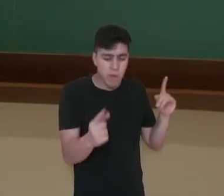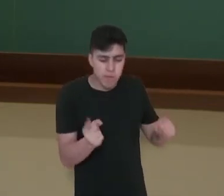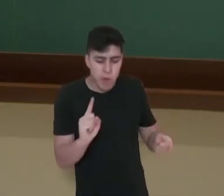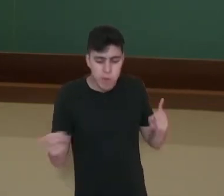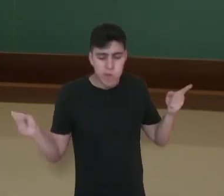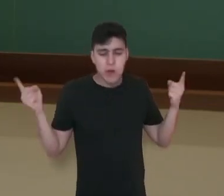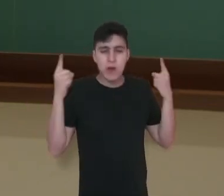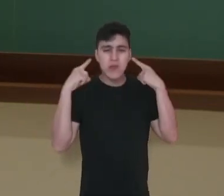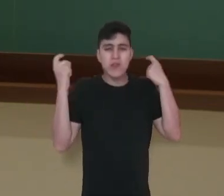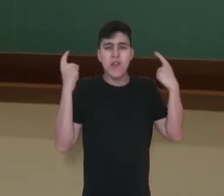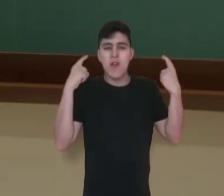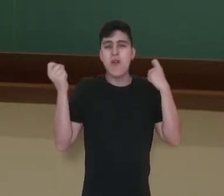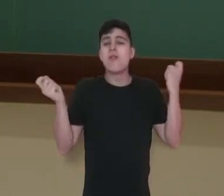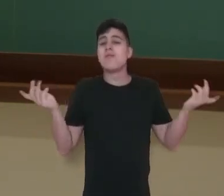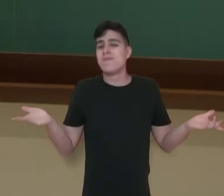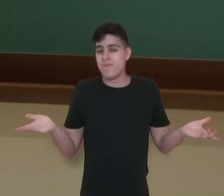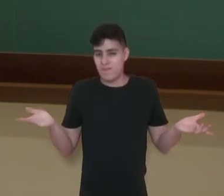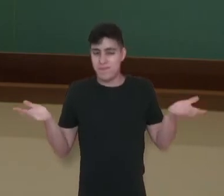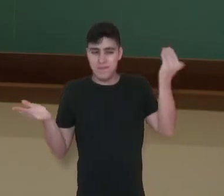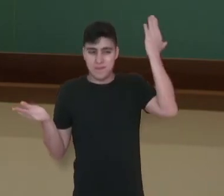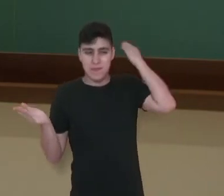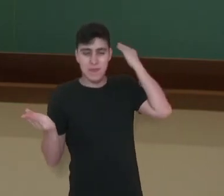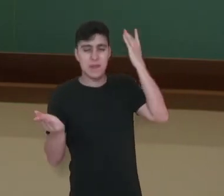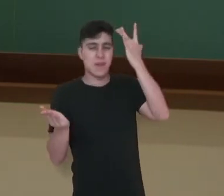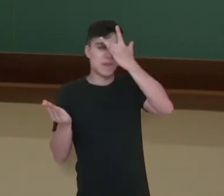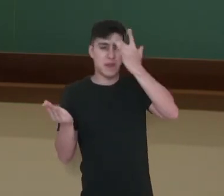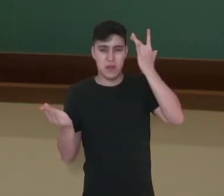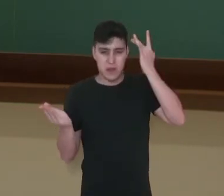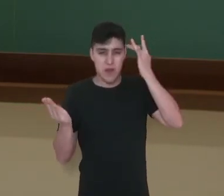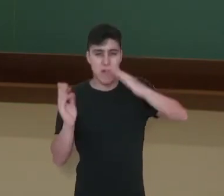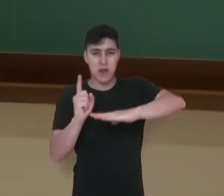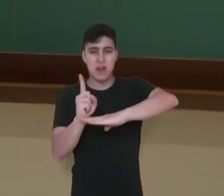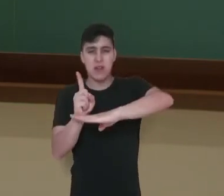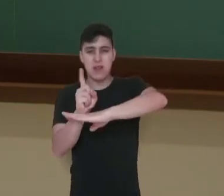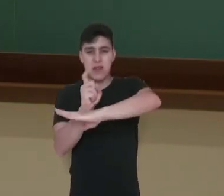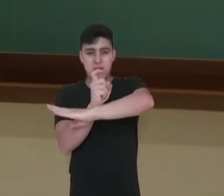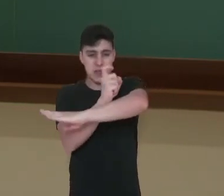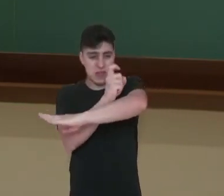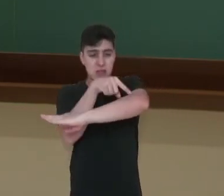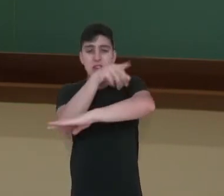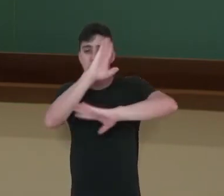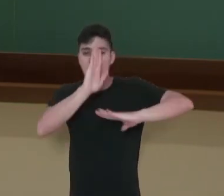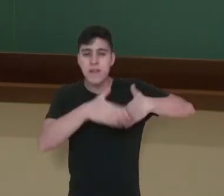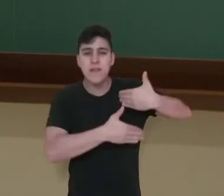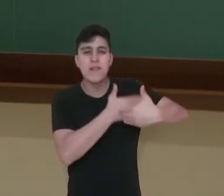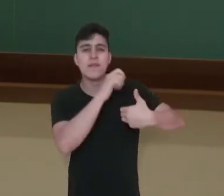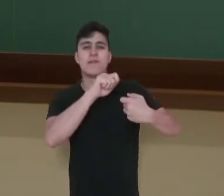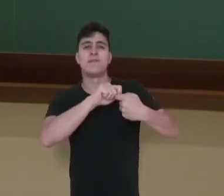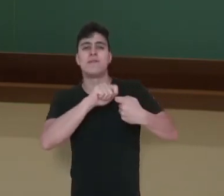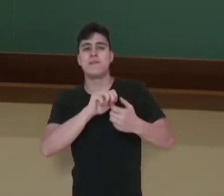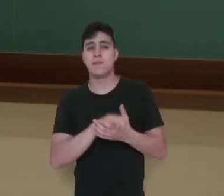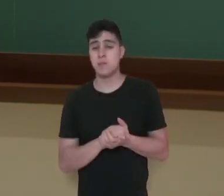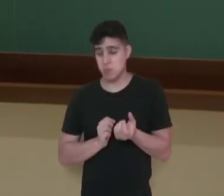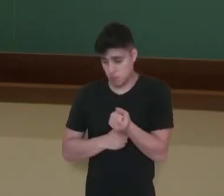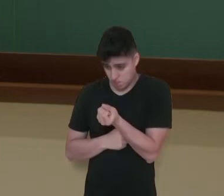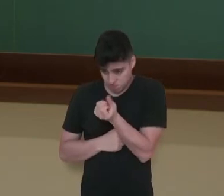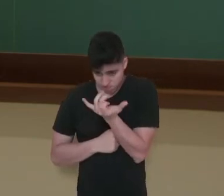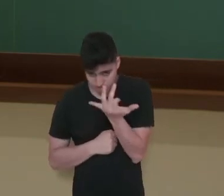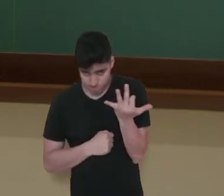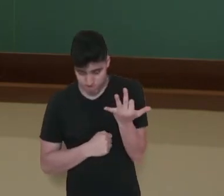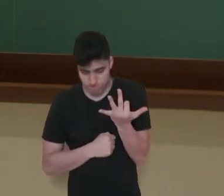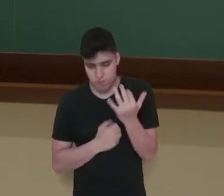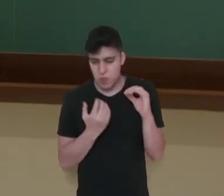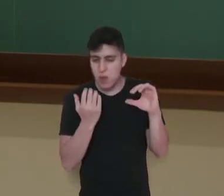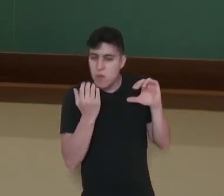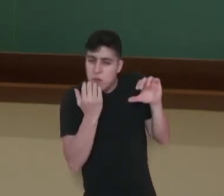para emitir som. Olha aí os homens primitivos. Alguns tipos de flauta também foram forjados pelo barro e pelo fogo e